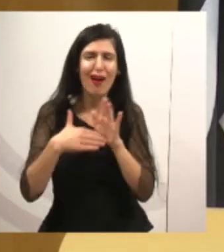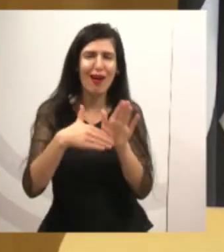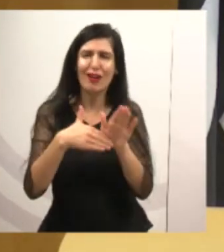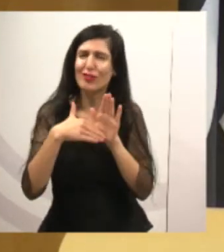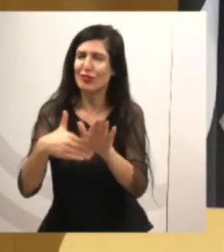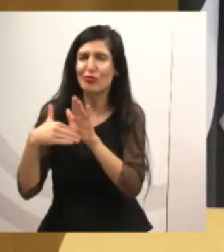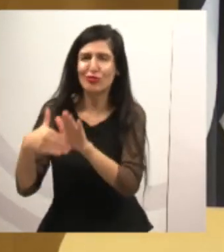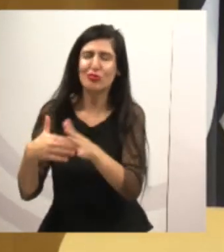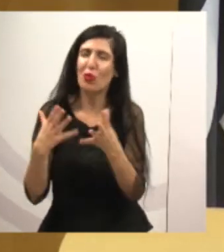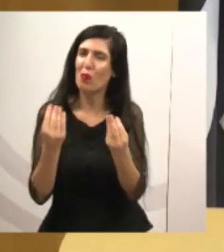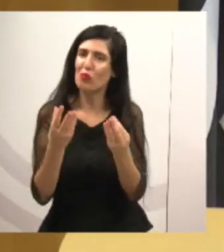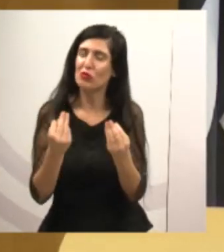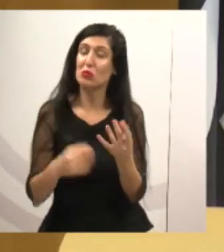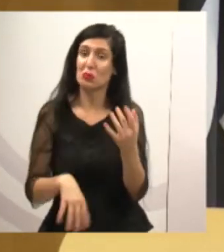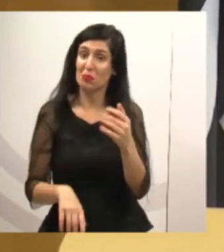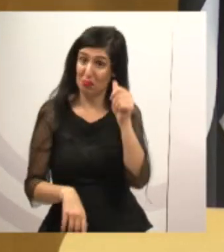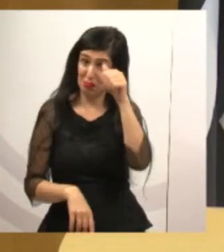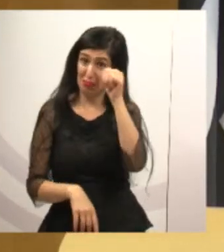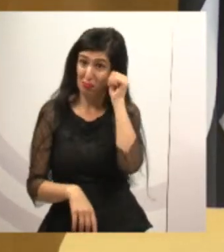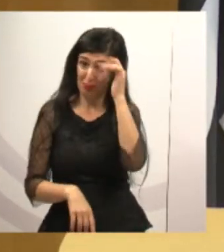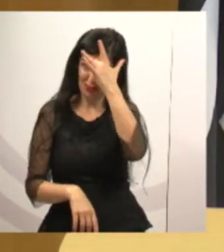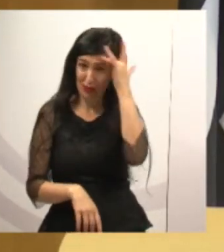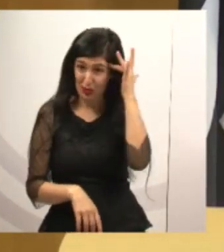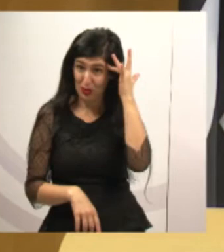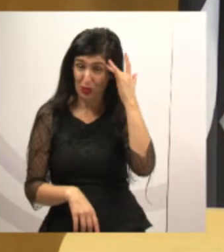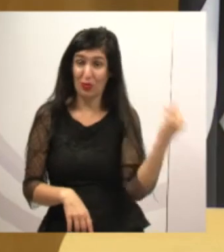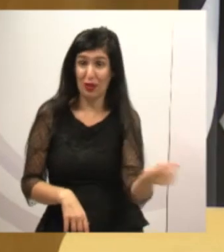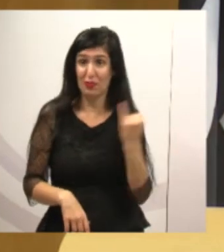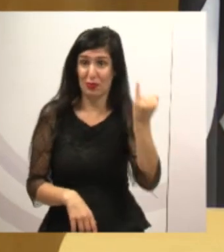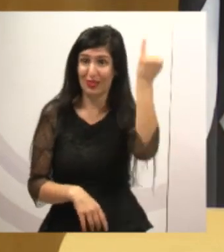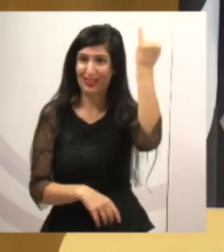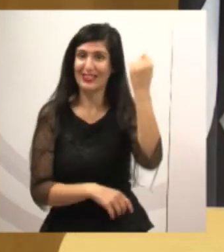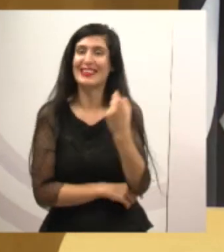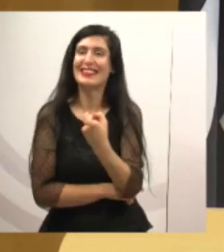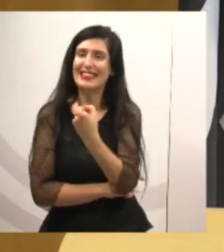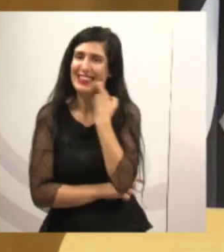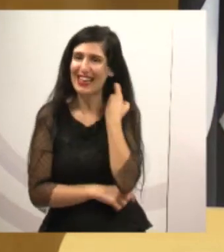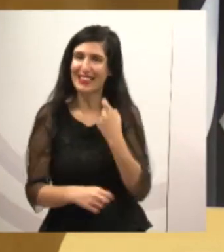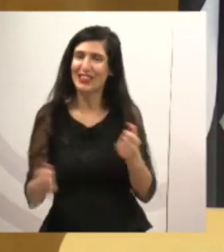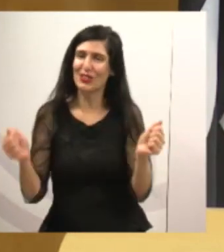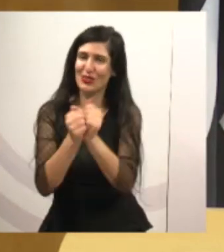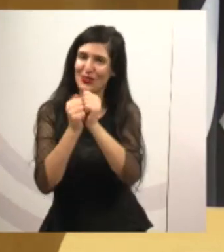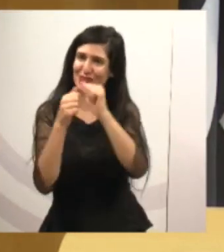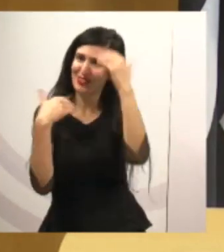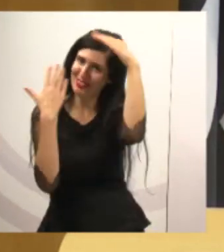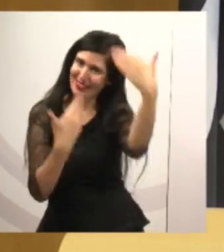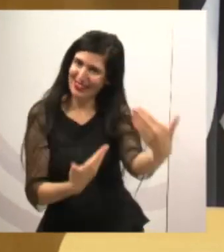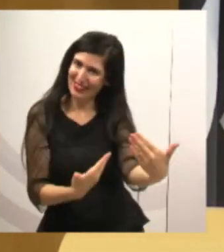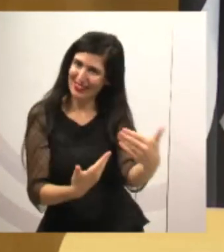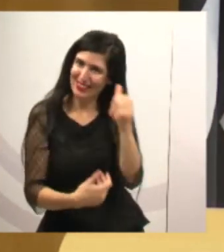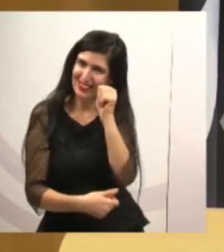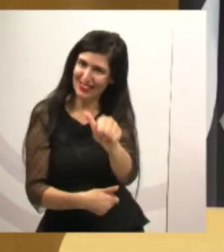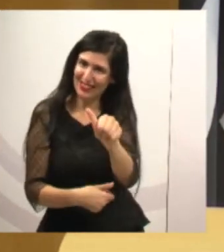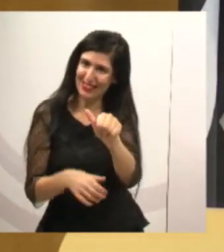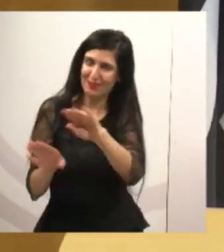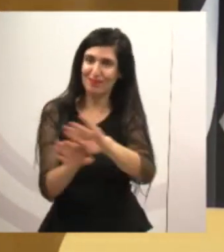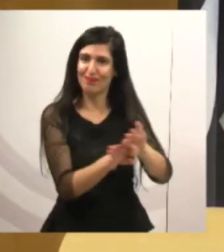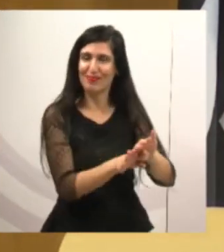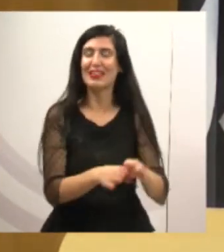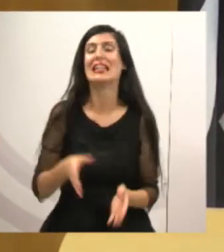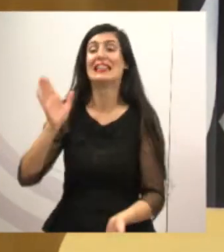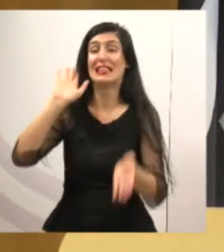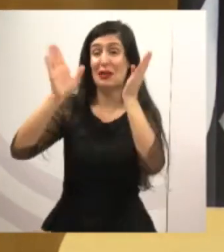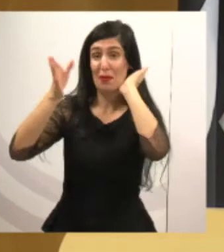aquela comunidade. Então, sexta-feira estaremos juntos aqui, se Deus quiser. Lembrando também, com relação à carreta que está fazendo aí os exames de